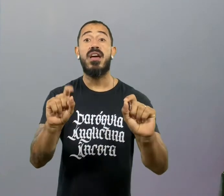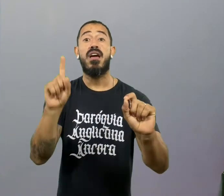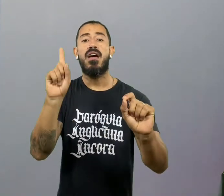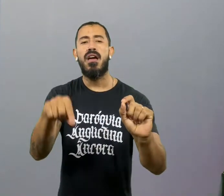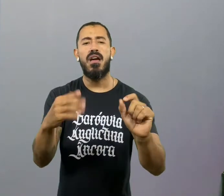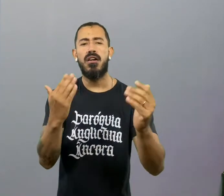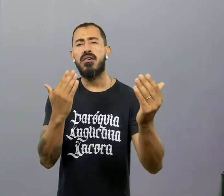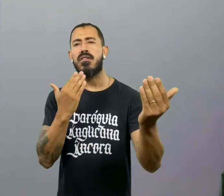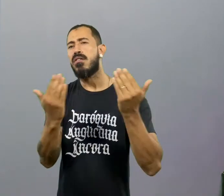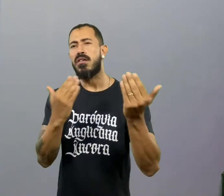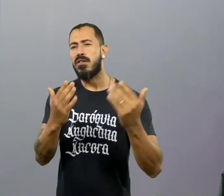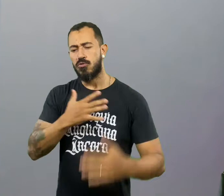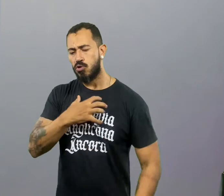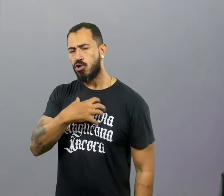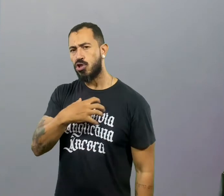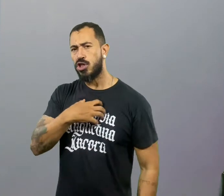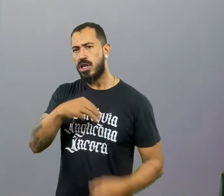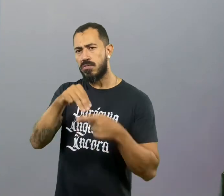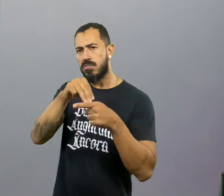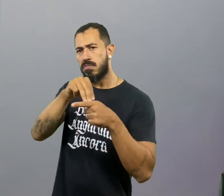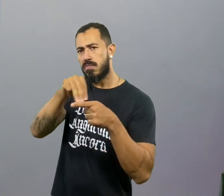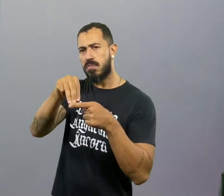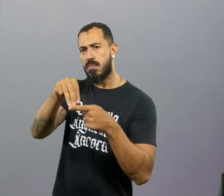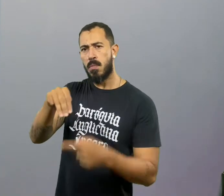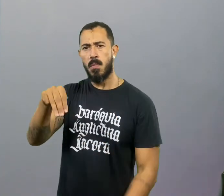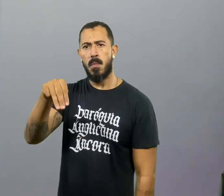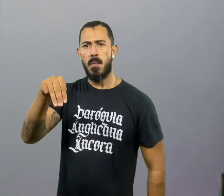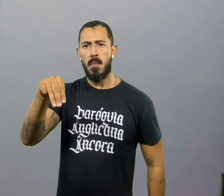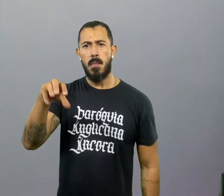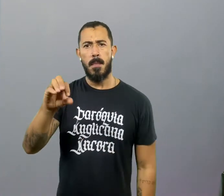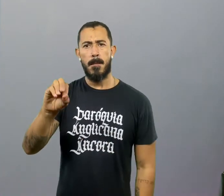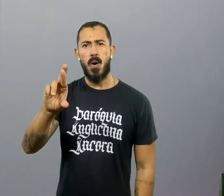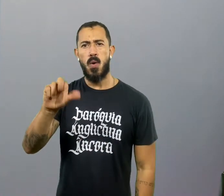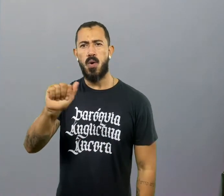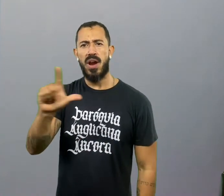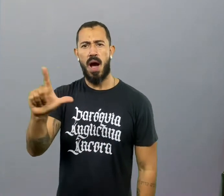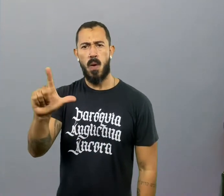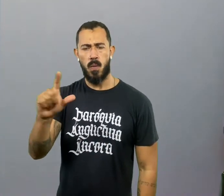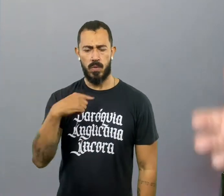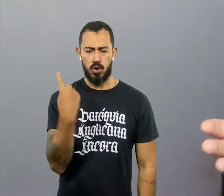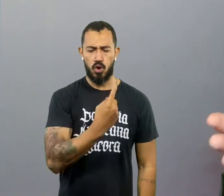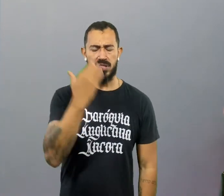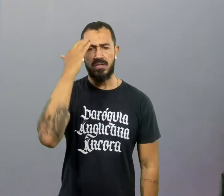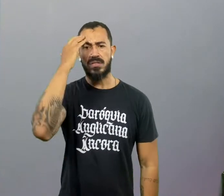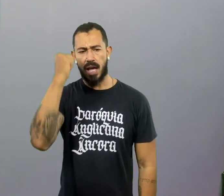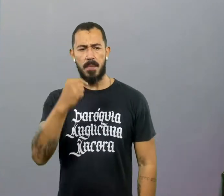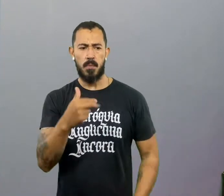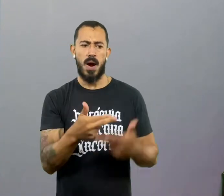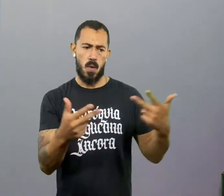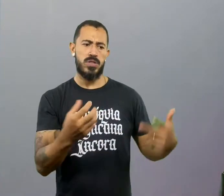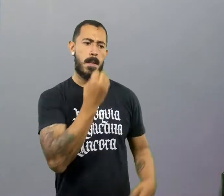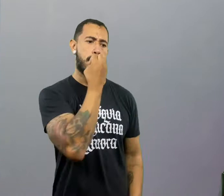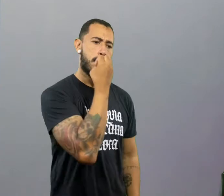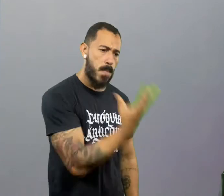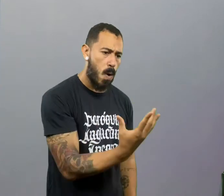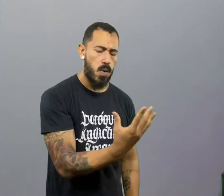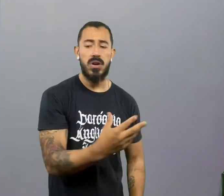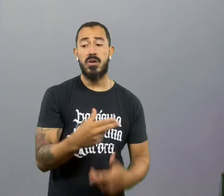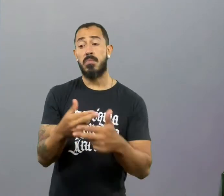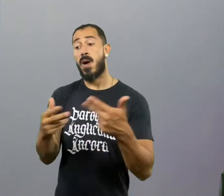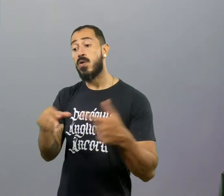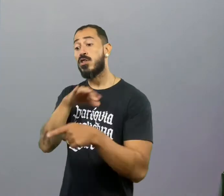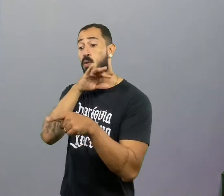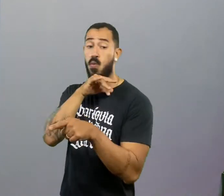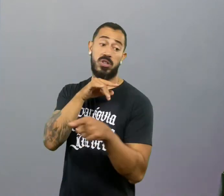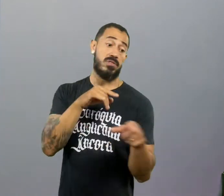uma avaliação moral. Ou seja, ser capaz de dizer aquilo que é bom e aquilo que não é bom. Sabe, eu